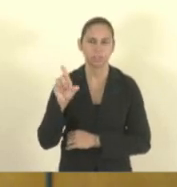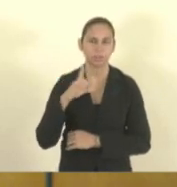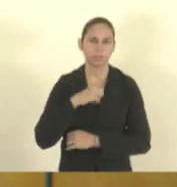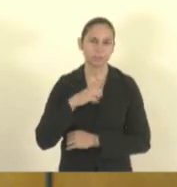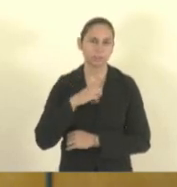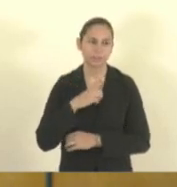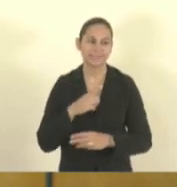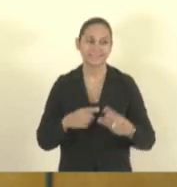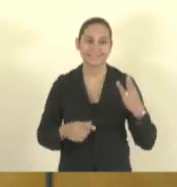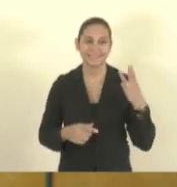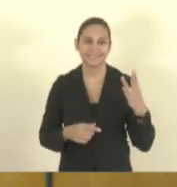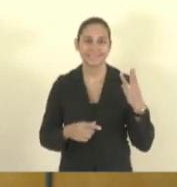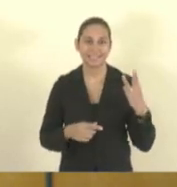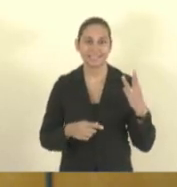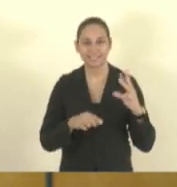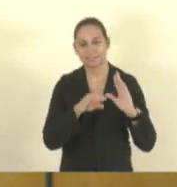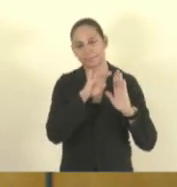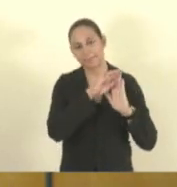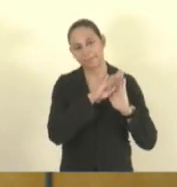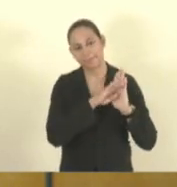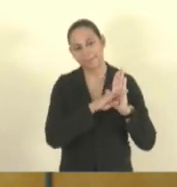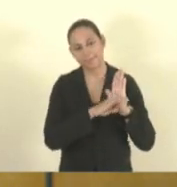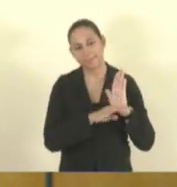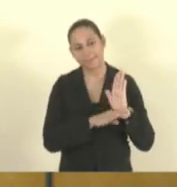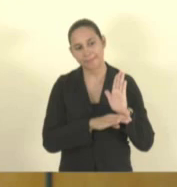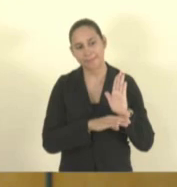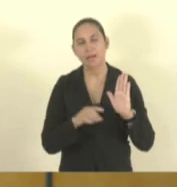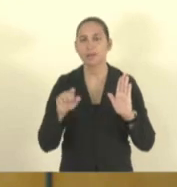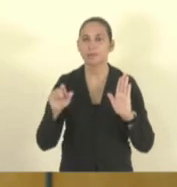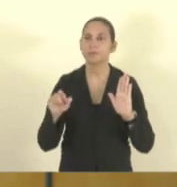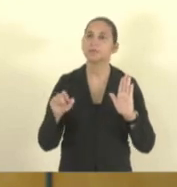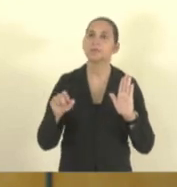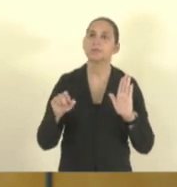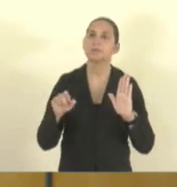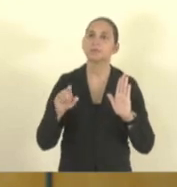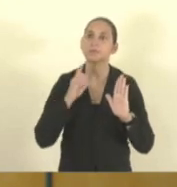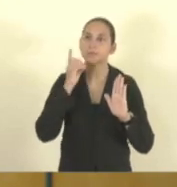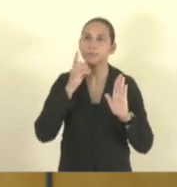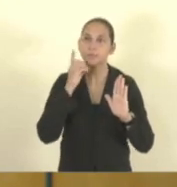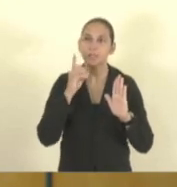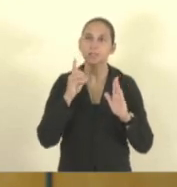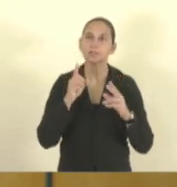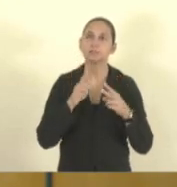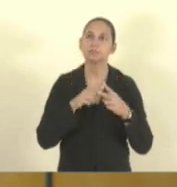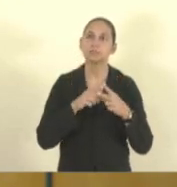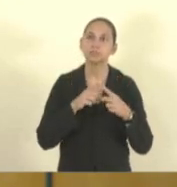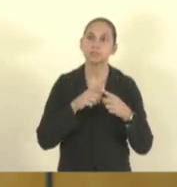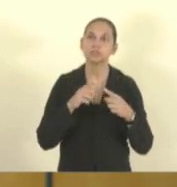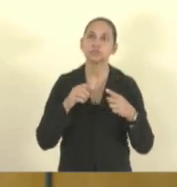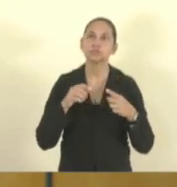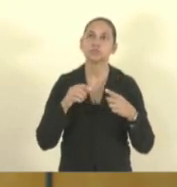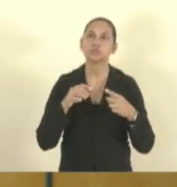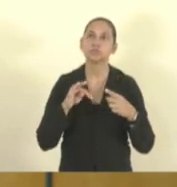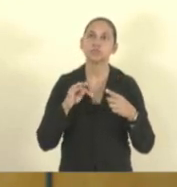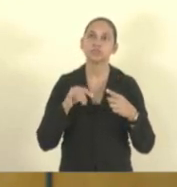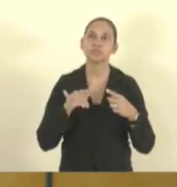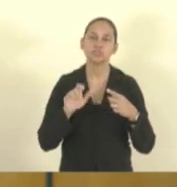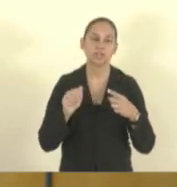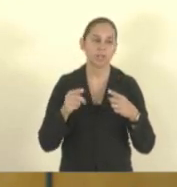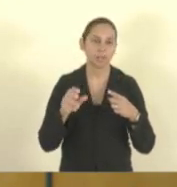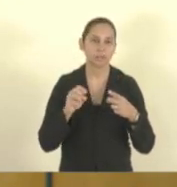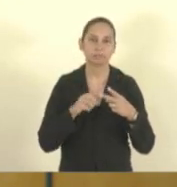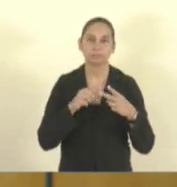preposições aqui sobre a estrada. Se a Exª e o deputado Capitão Assunção conversaram sobre o